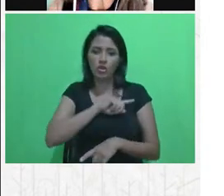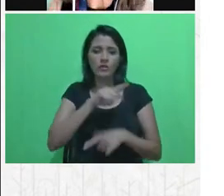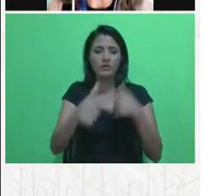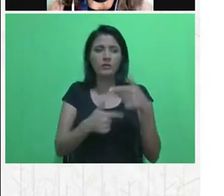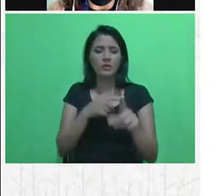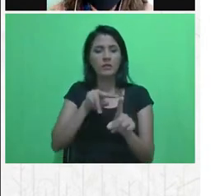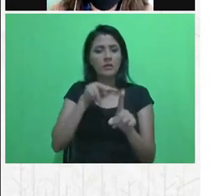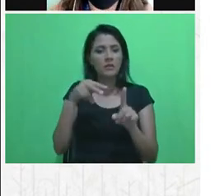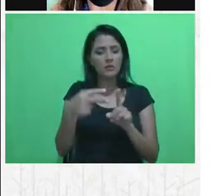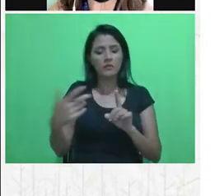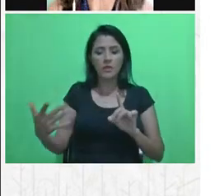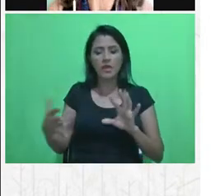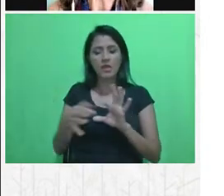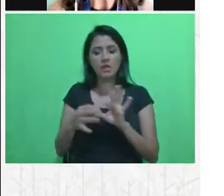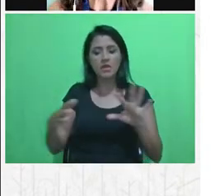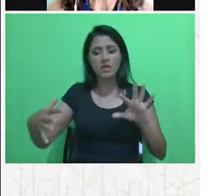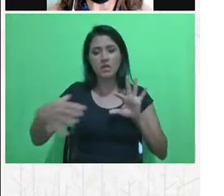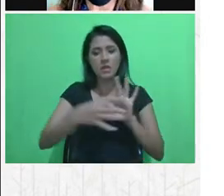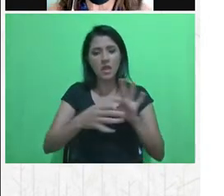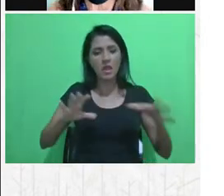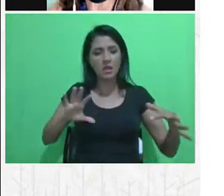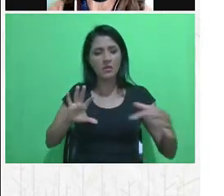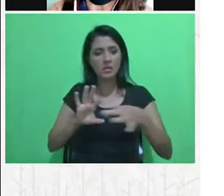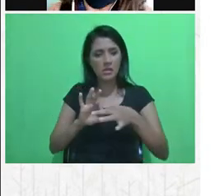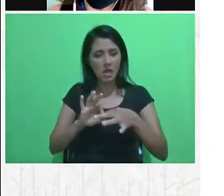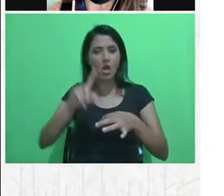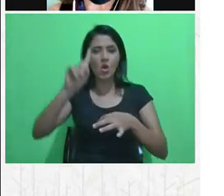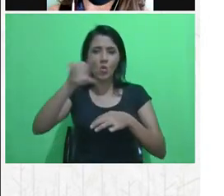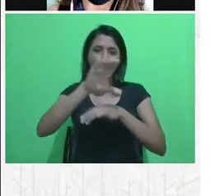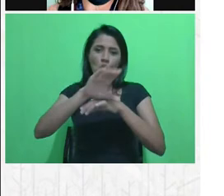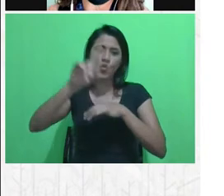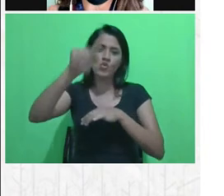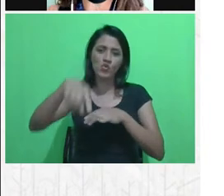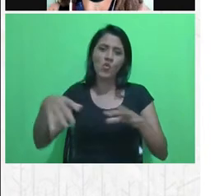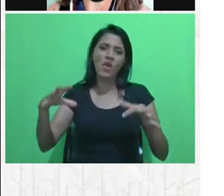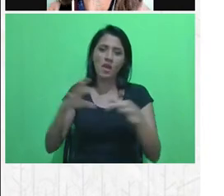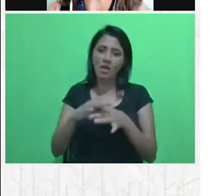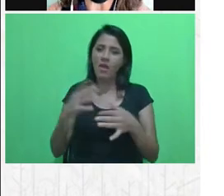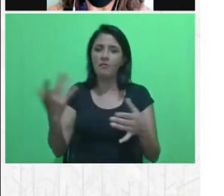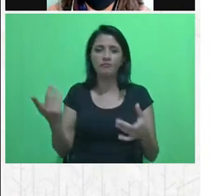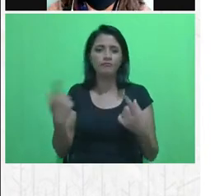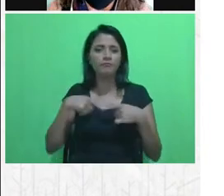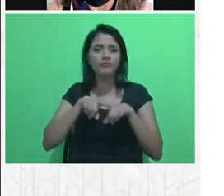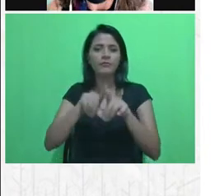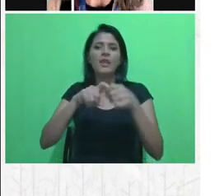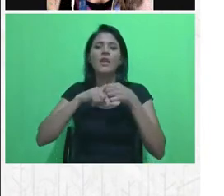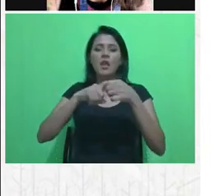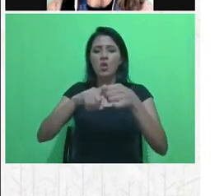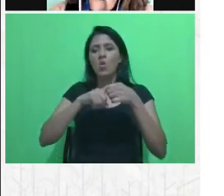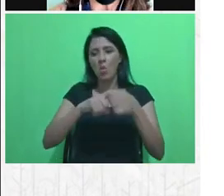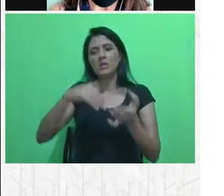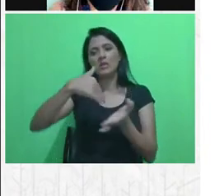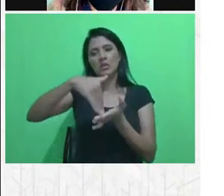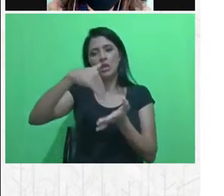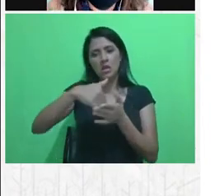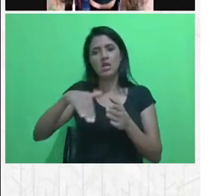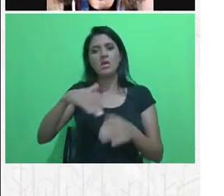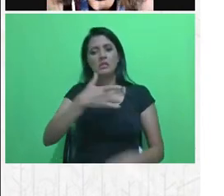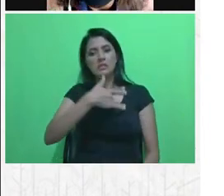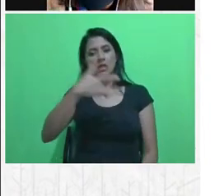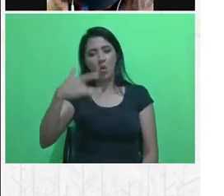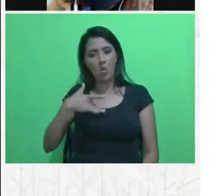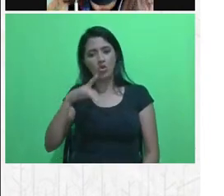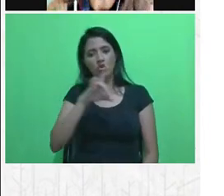integração e o curso foi a integração, foi em parceria com a SES, com a Secretaria de Saúde do Distrito Federal e com a